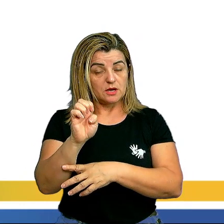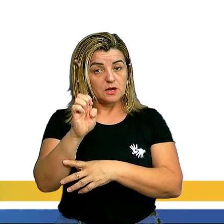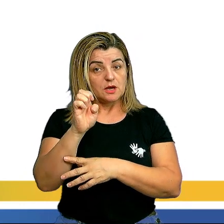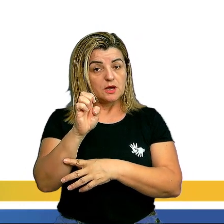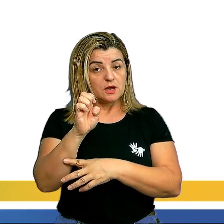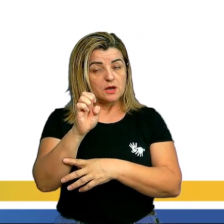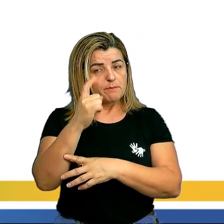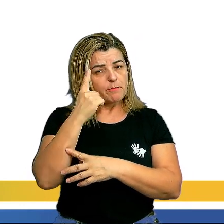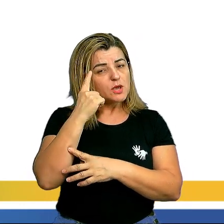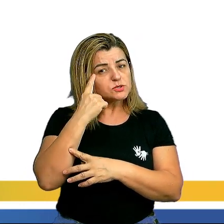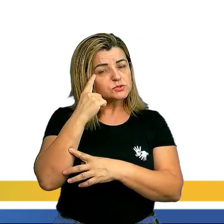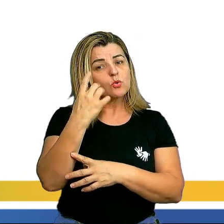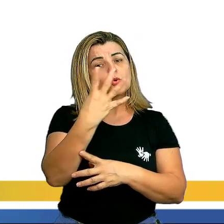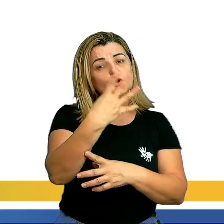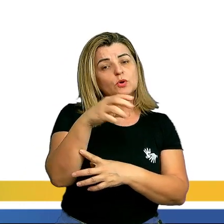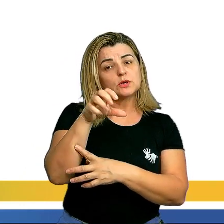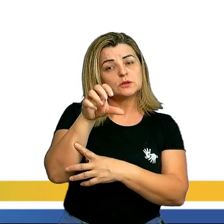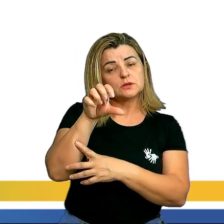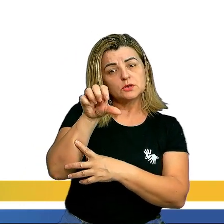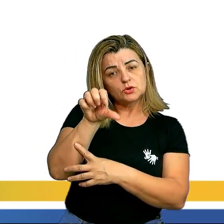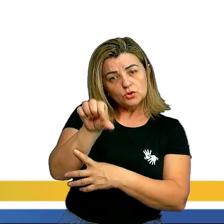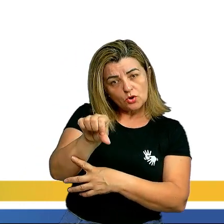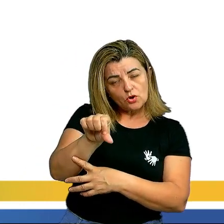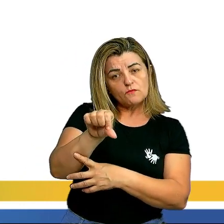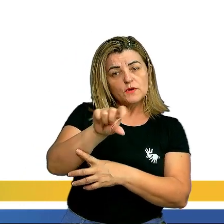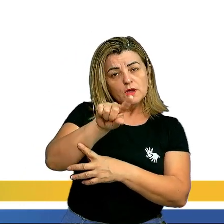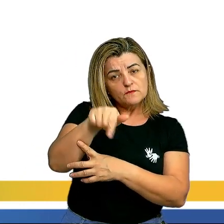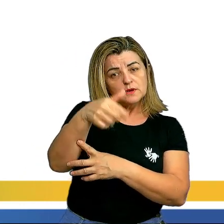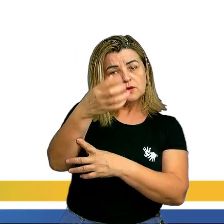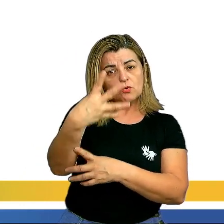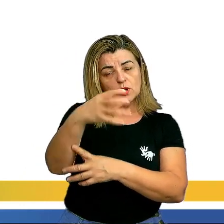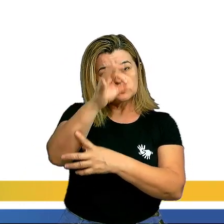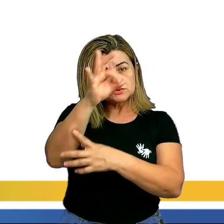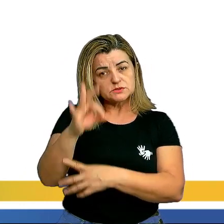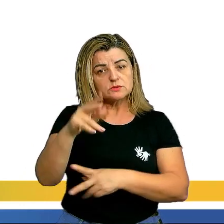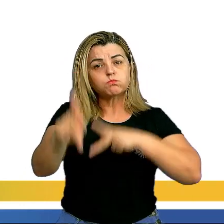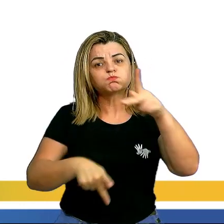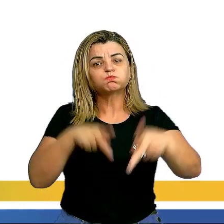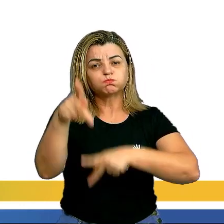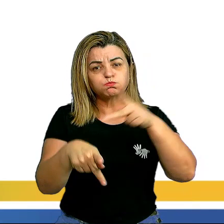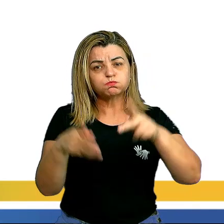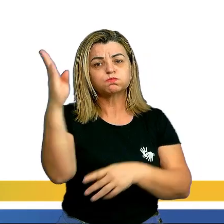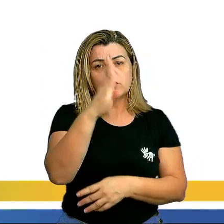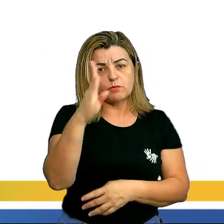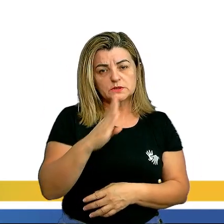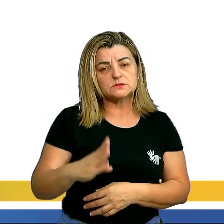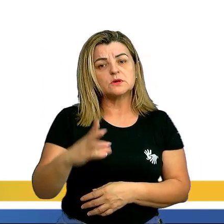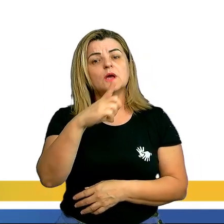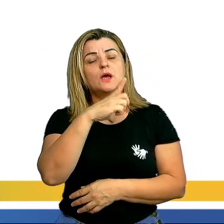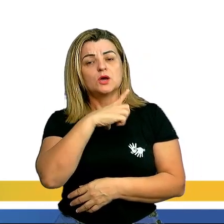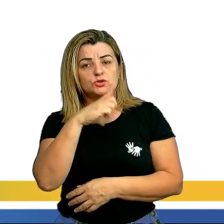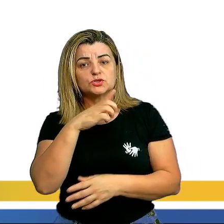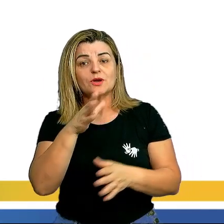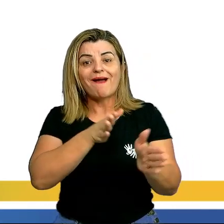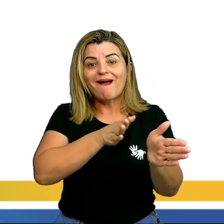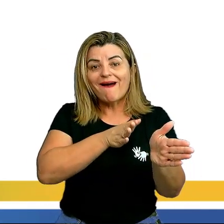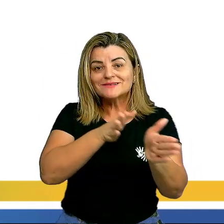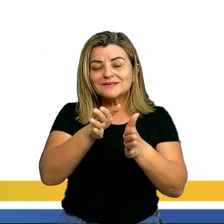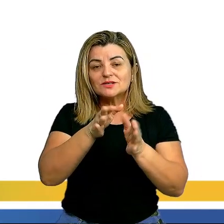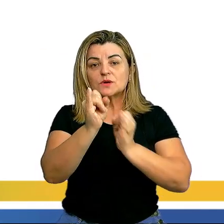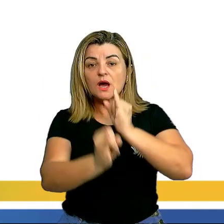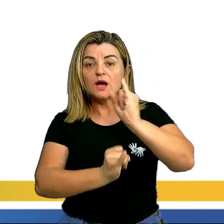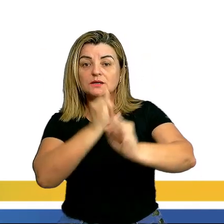49,4% da população brasileira tinha acesso à